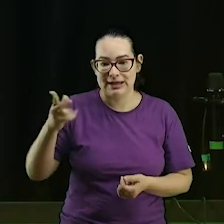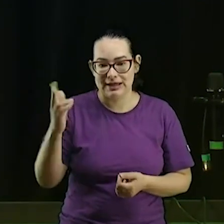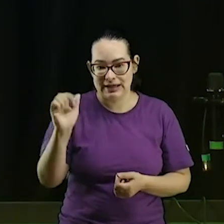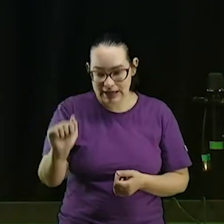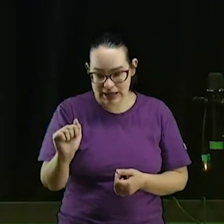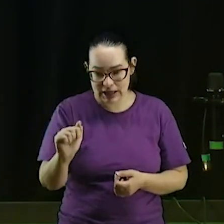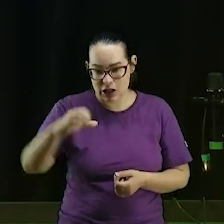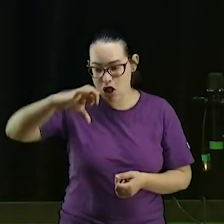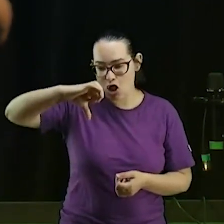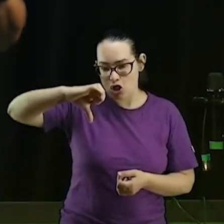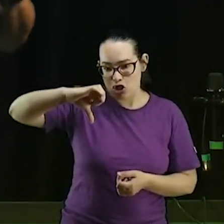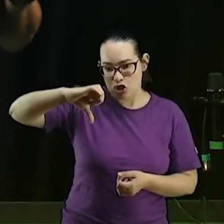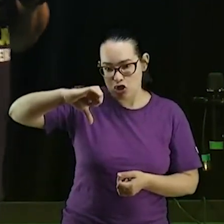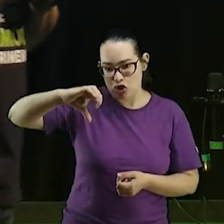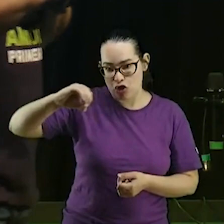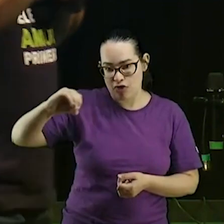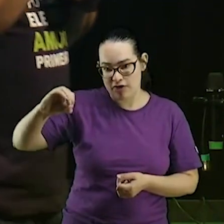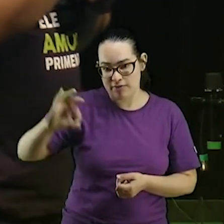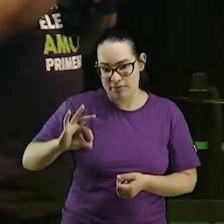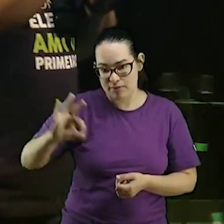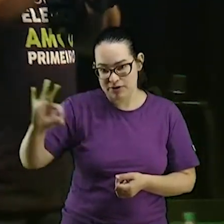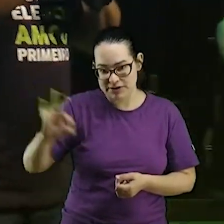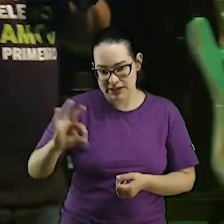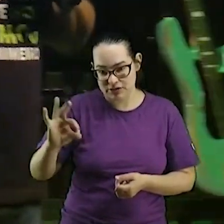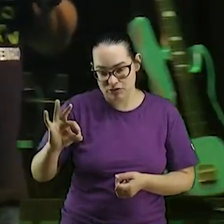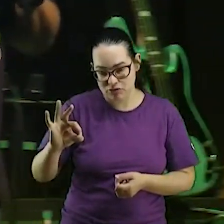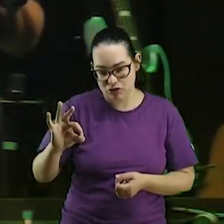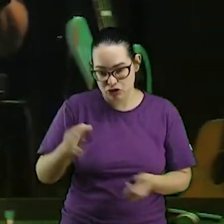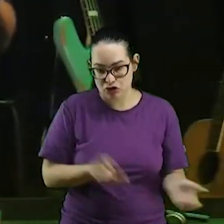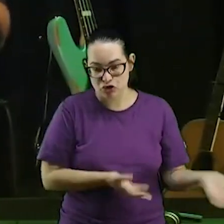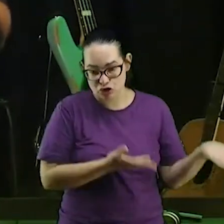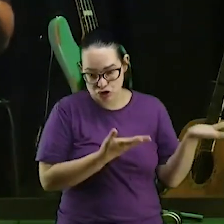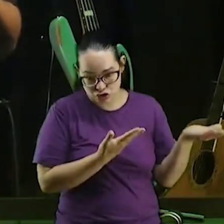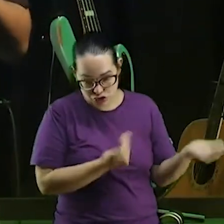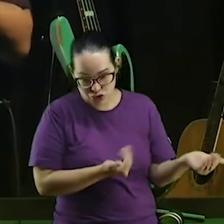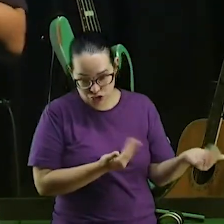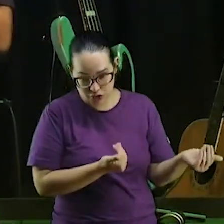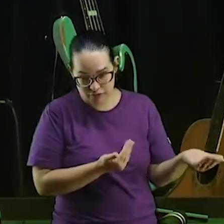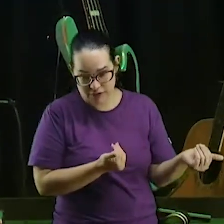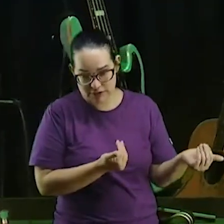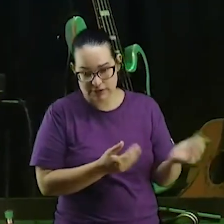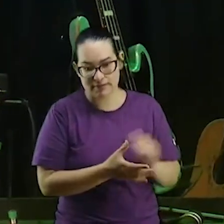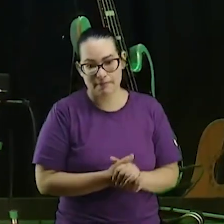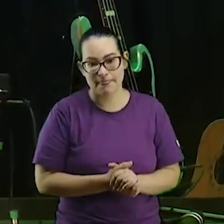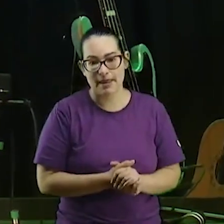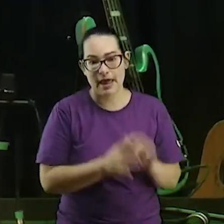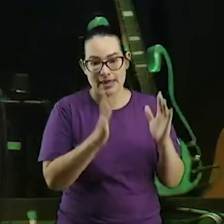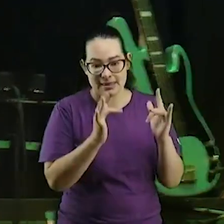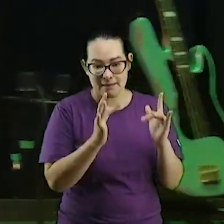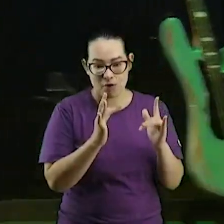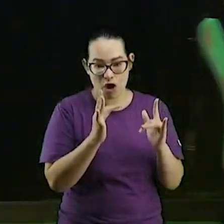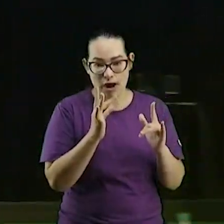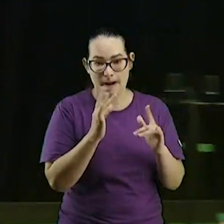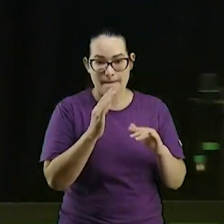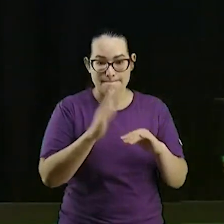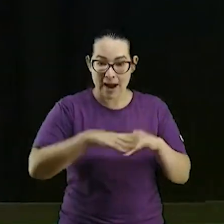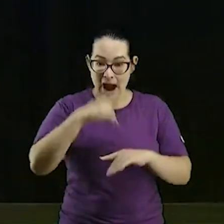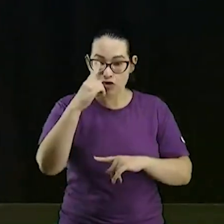90% dos jovens que namoram mais de um ano